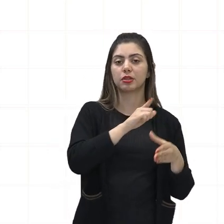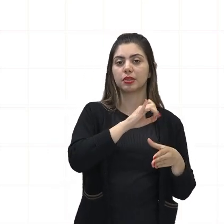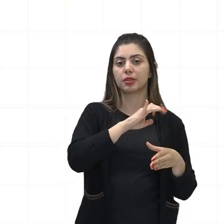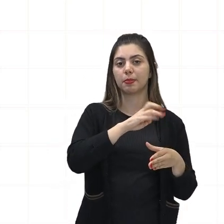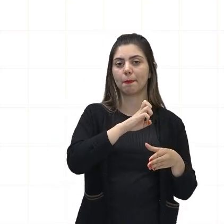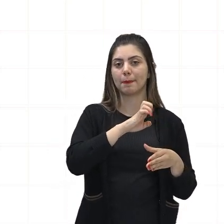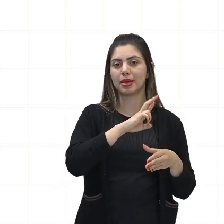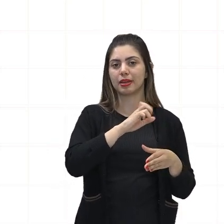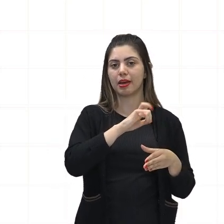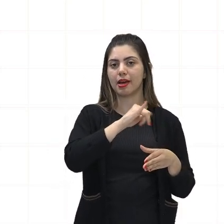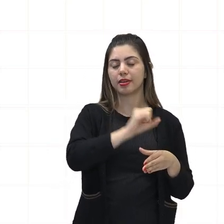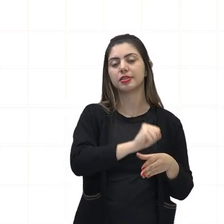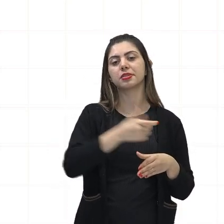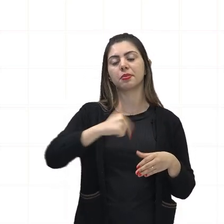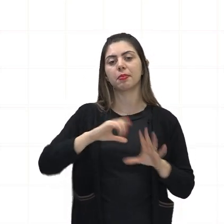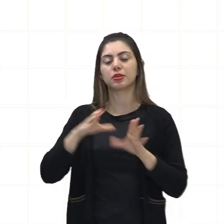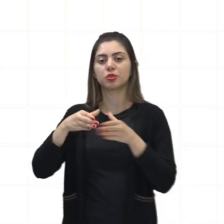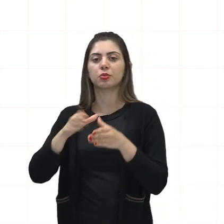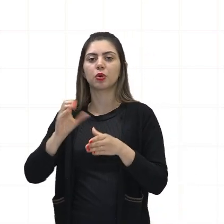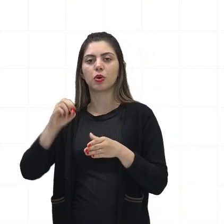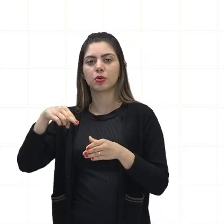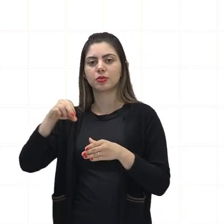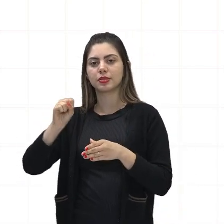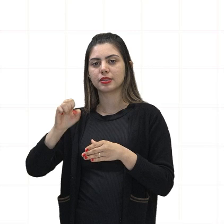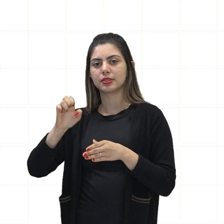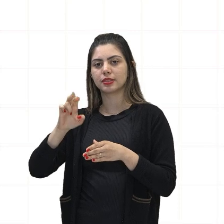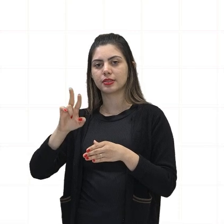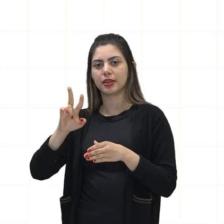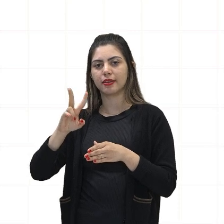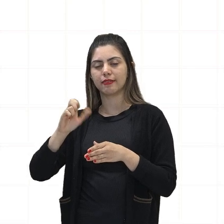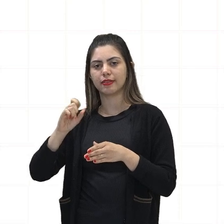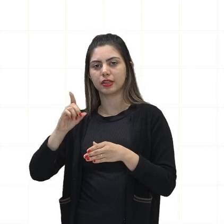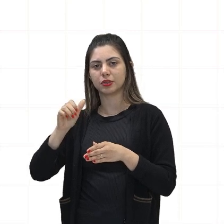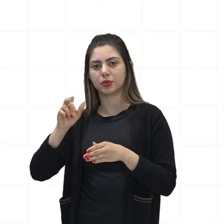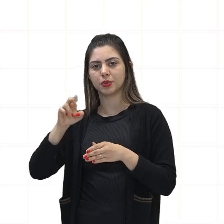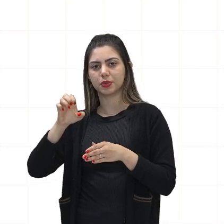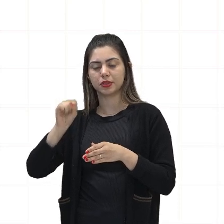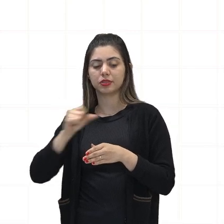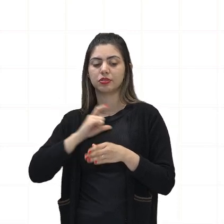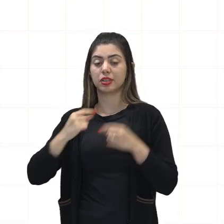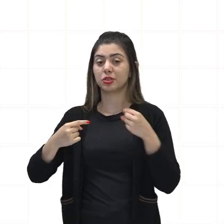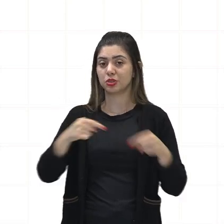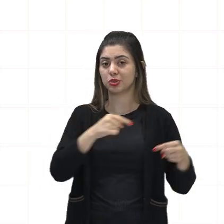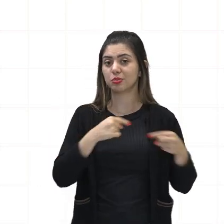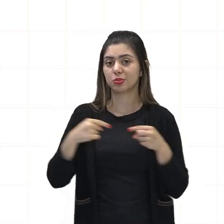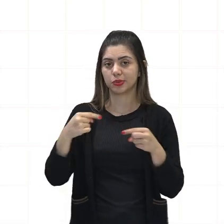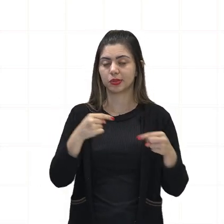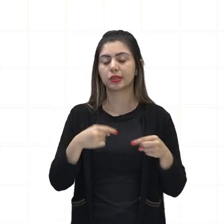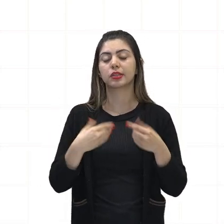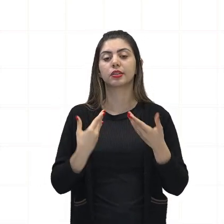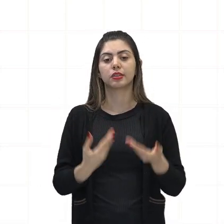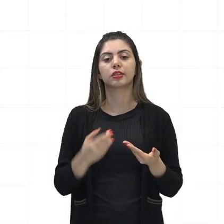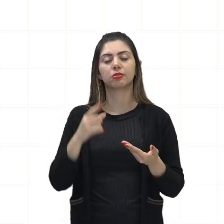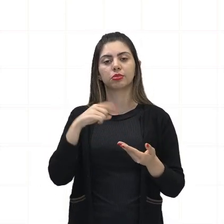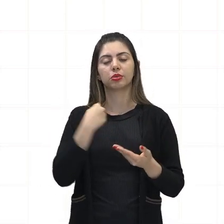os conservadores, principalmente à frente dessas disputas políticas no Brasil, nesse momento. E é justamente nesse processo de conciliar, de